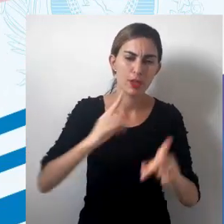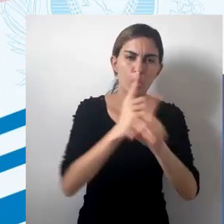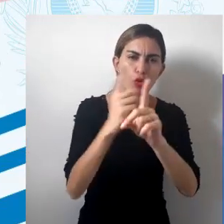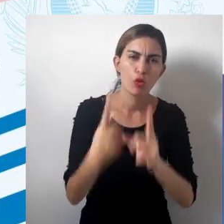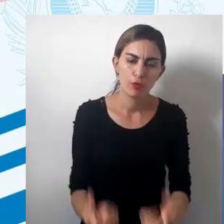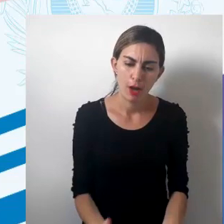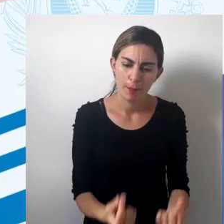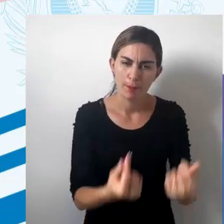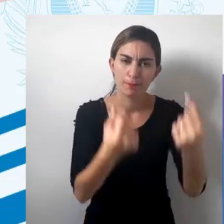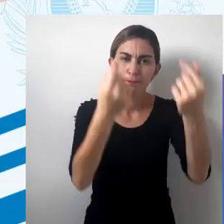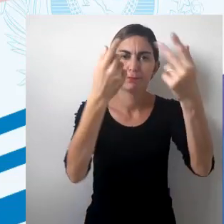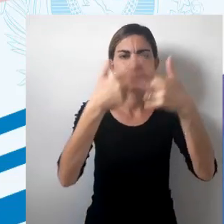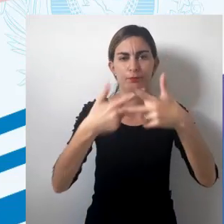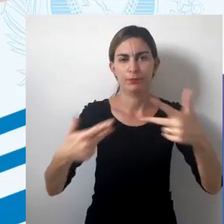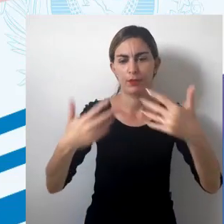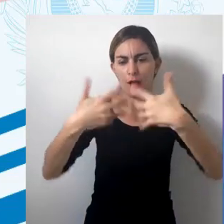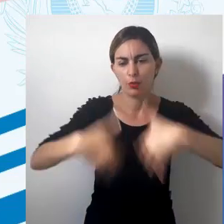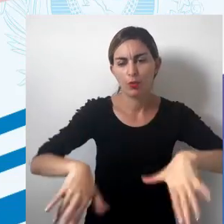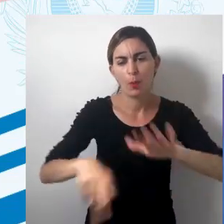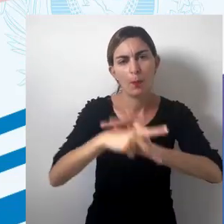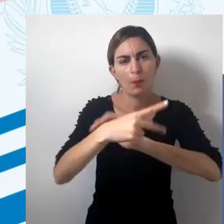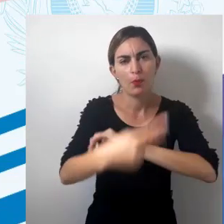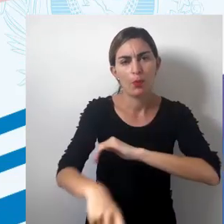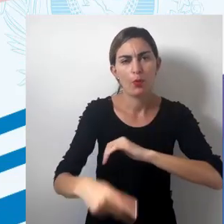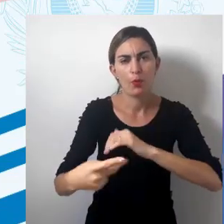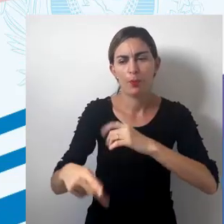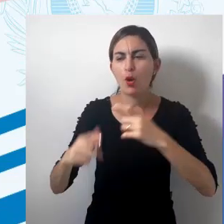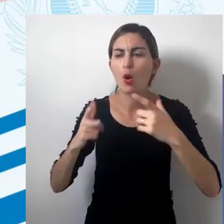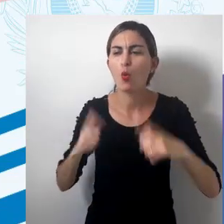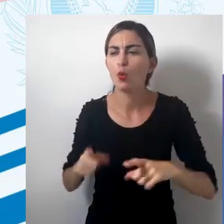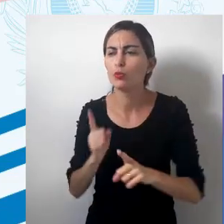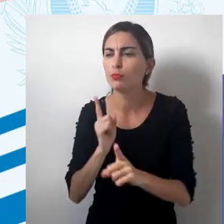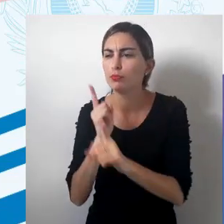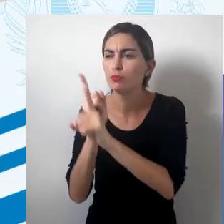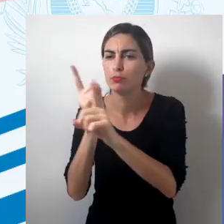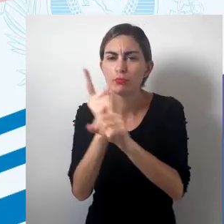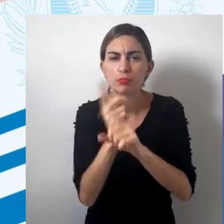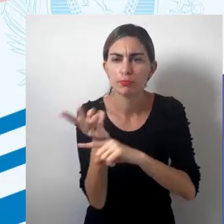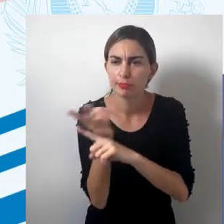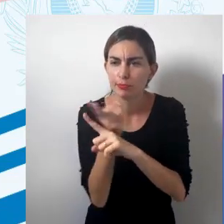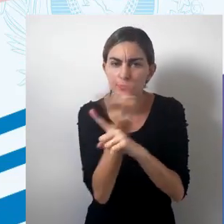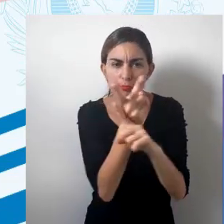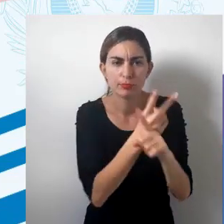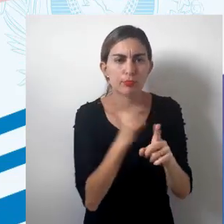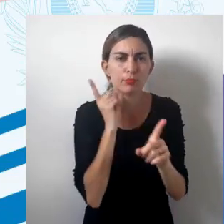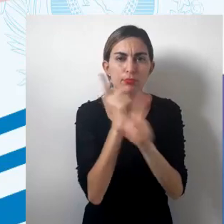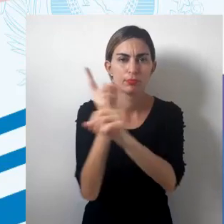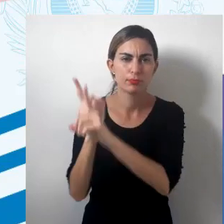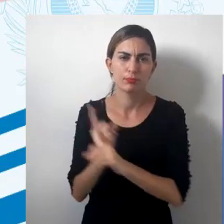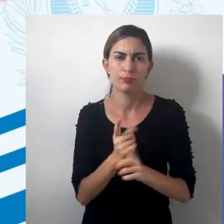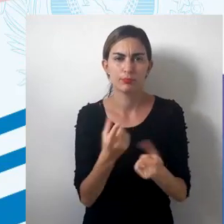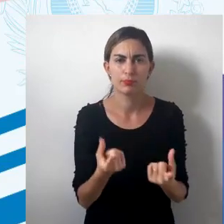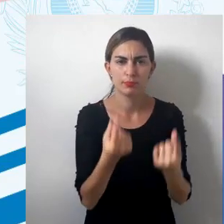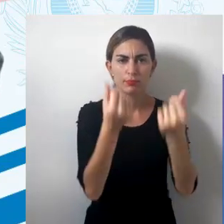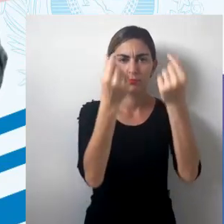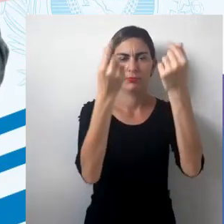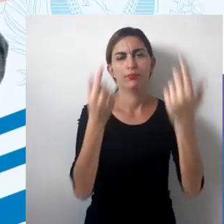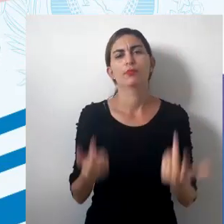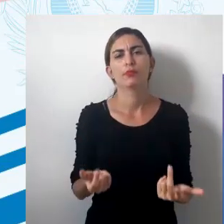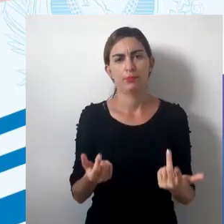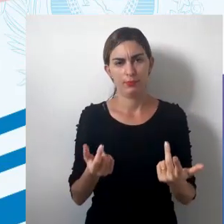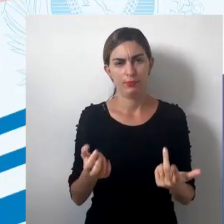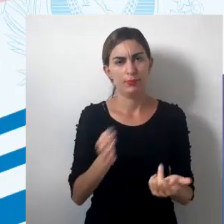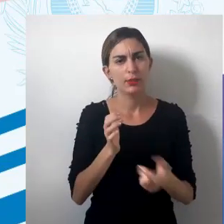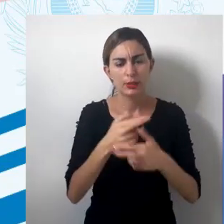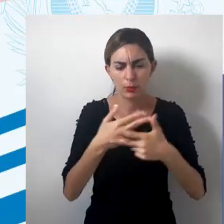naturais. Ora, dependendo de onde havia aquelas riquezas, haviam aquelas riquezas, a cartografia,